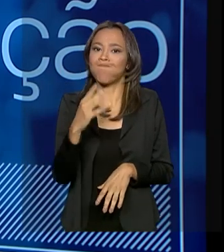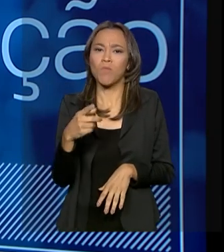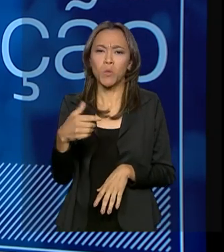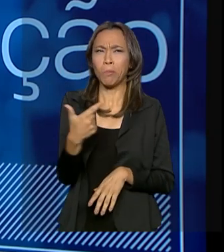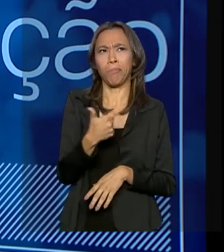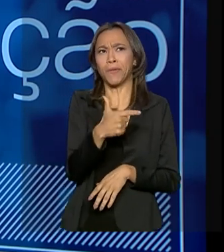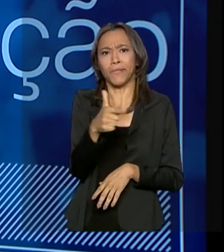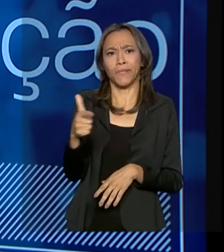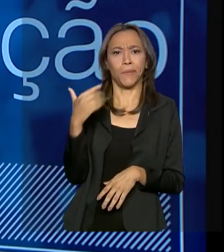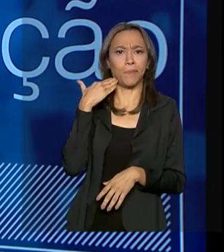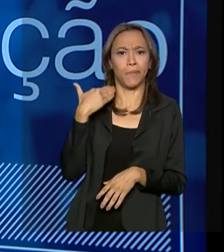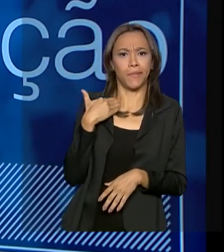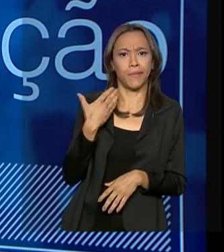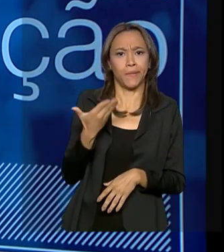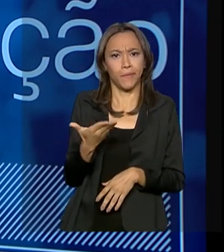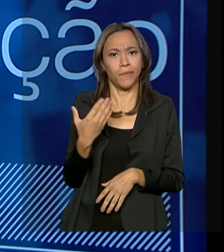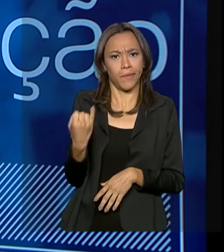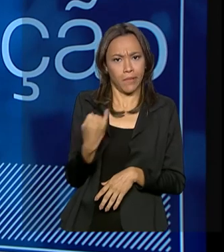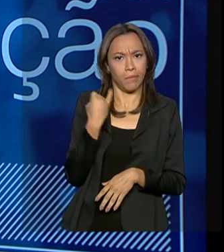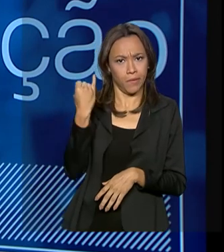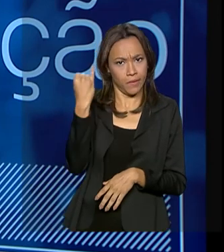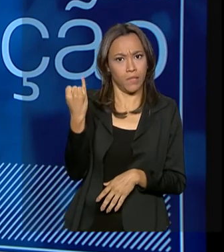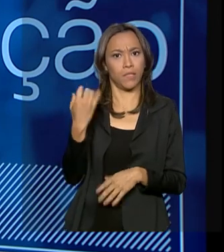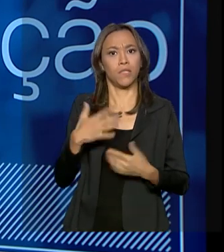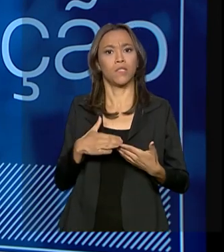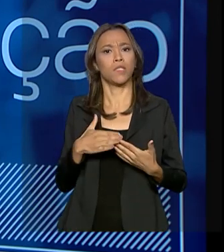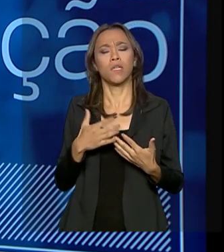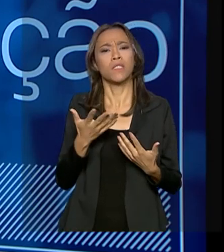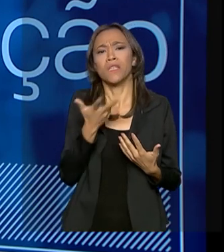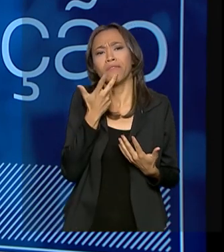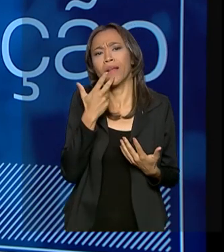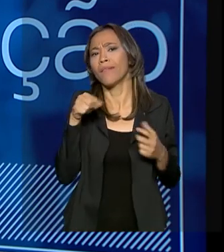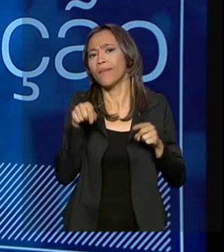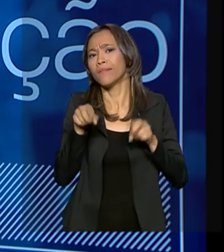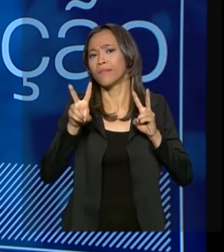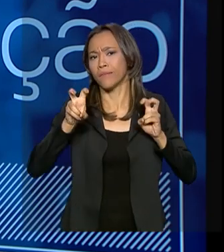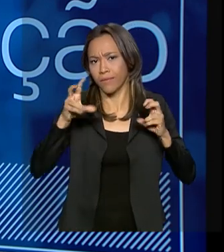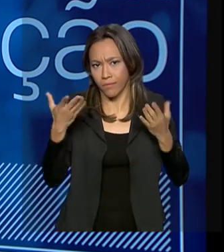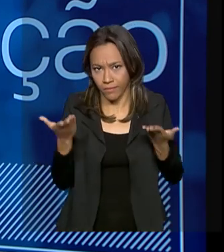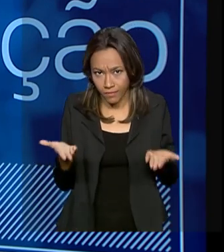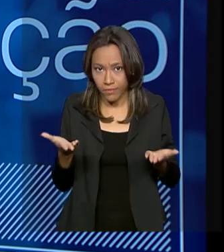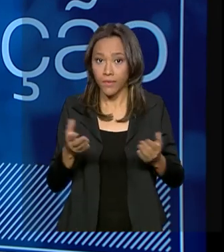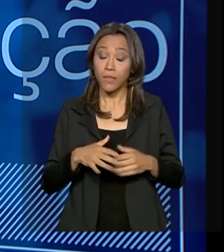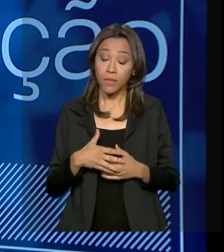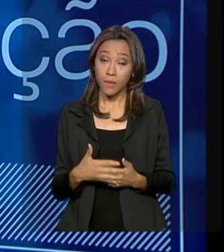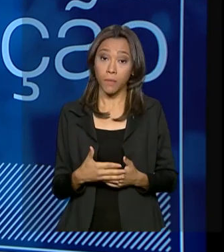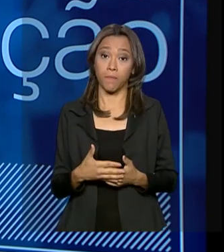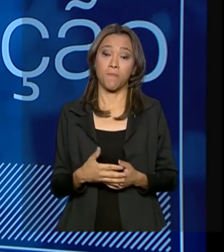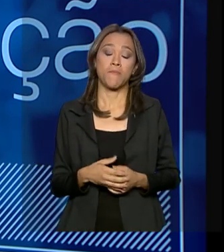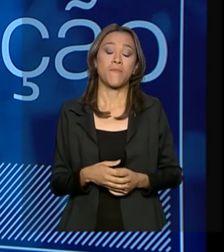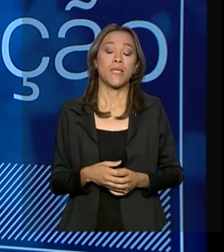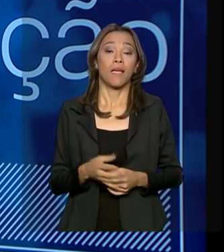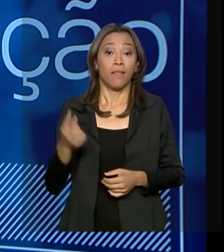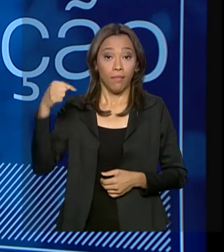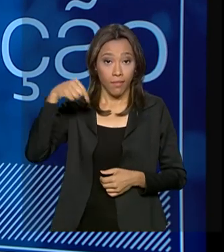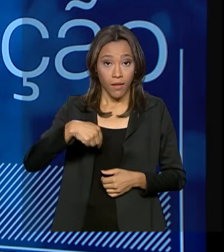um banco da relevância da Caixa não tocando em determinadas questões. Então, nesta gestão atual,